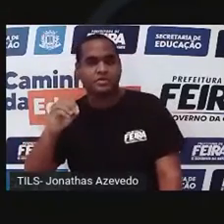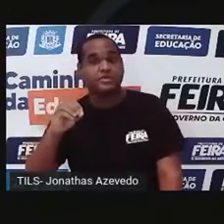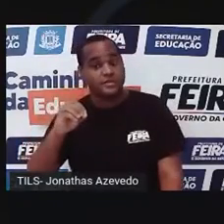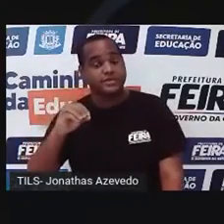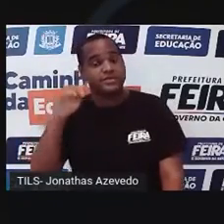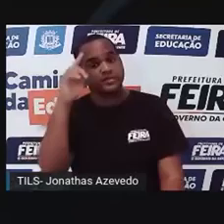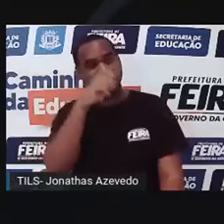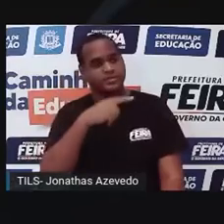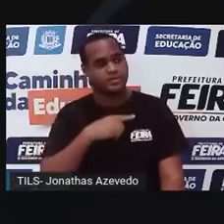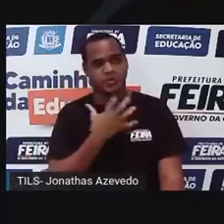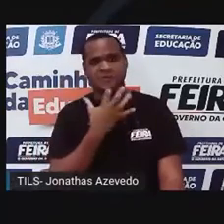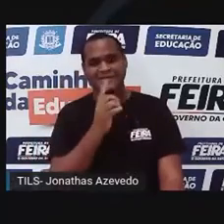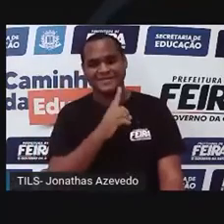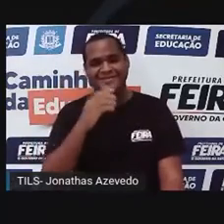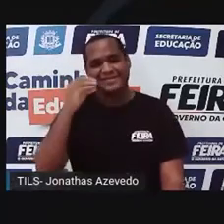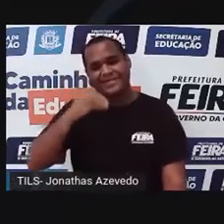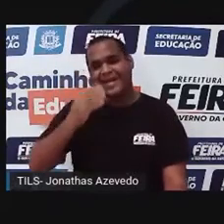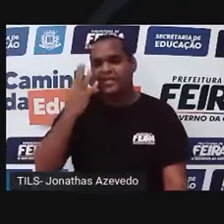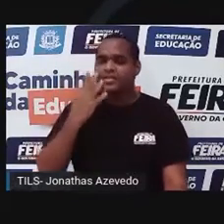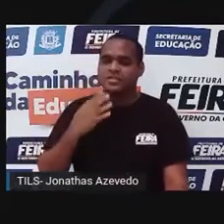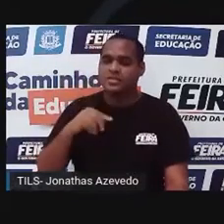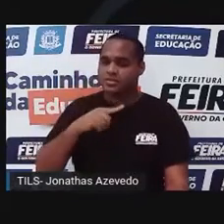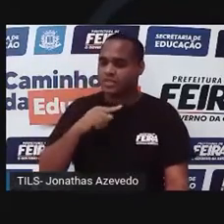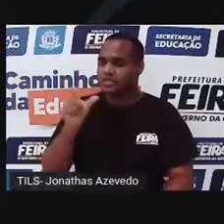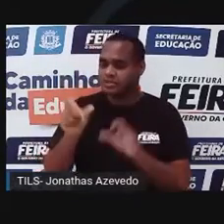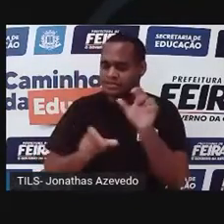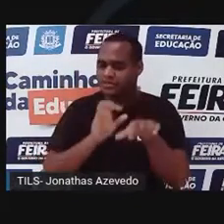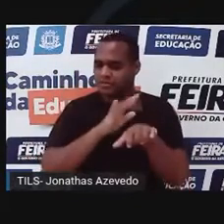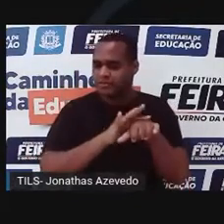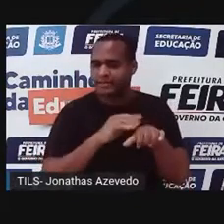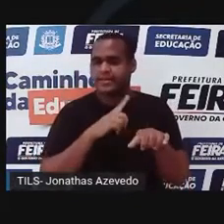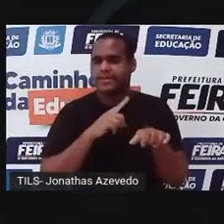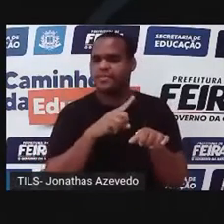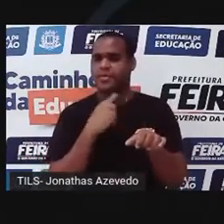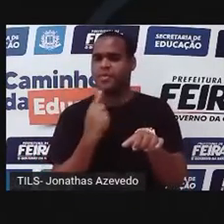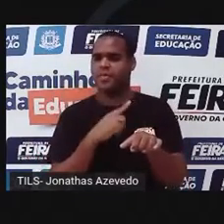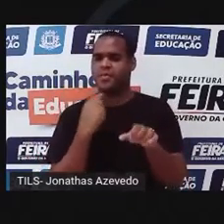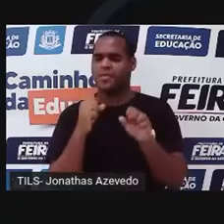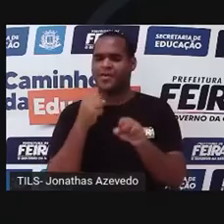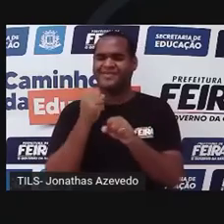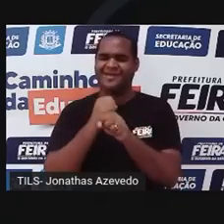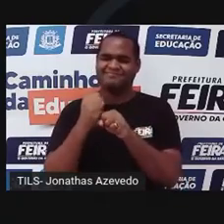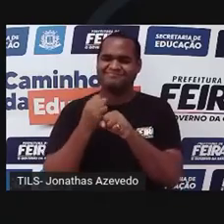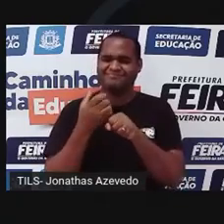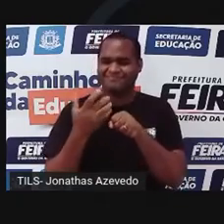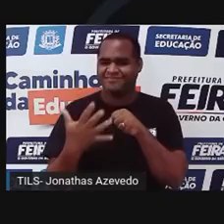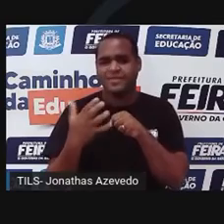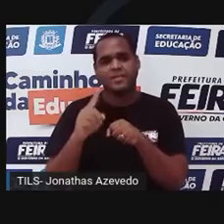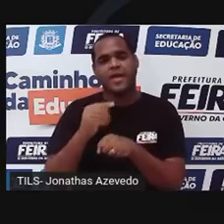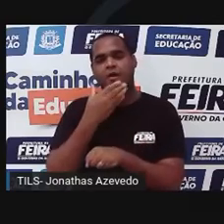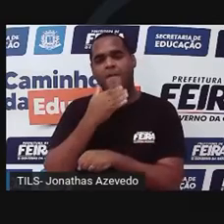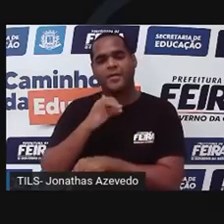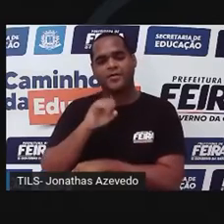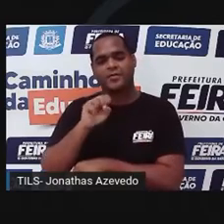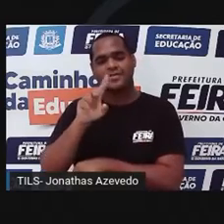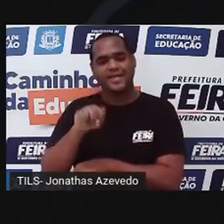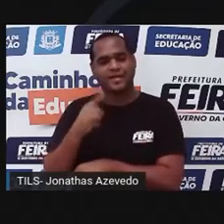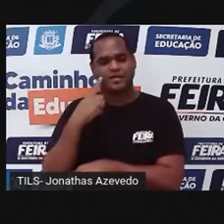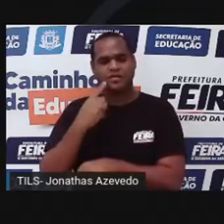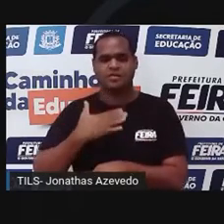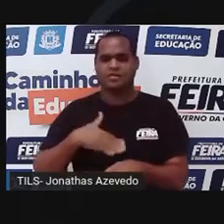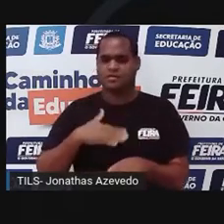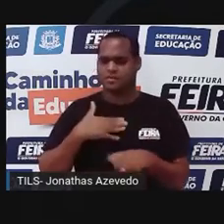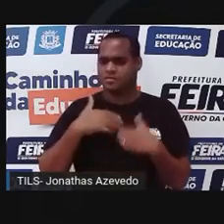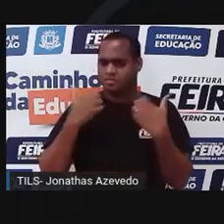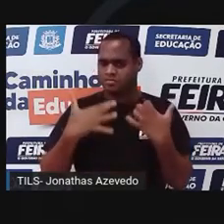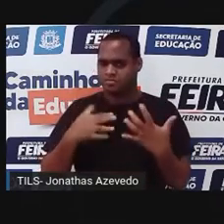que deixava as crianças fracas, com dores constantes e que levava à morte em poucos anos. Mas seu José não se conformou. Não, os